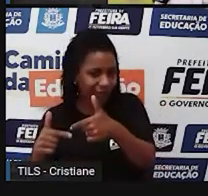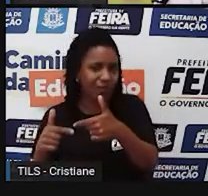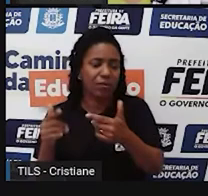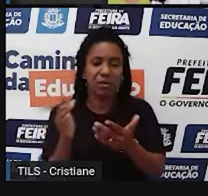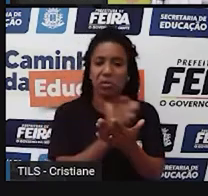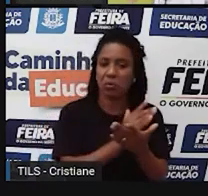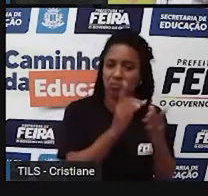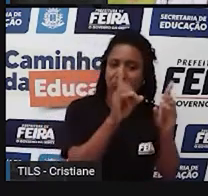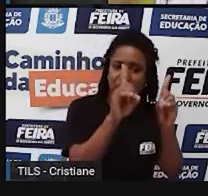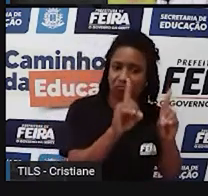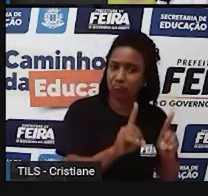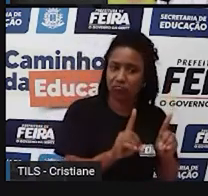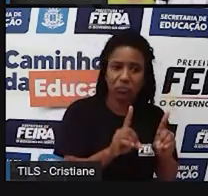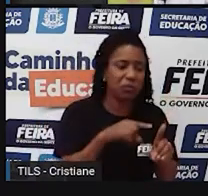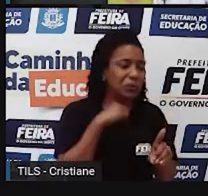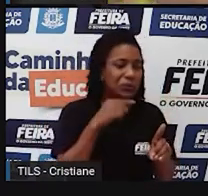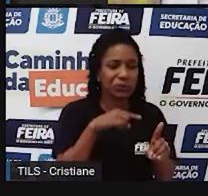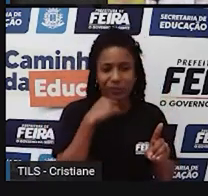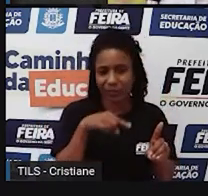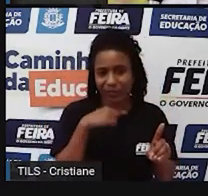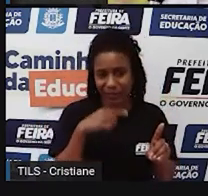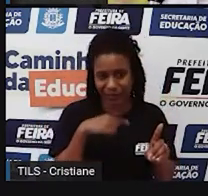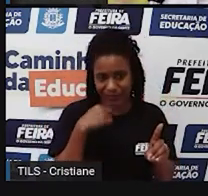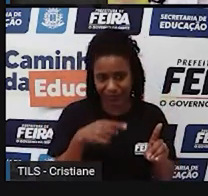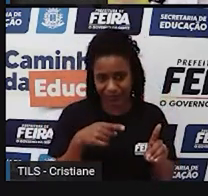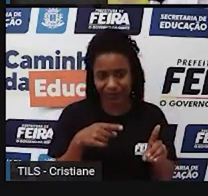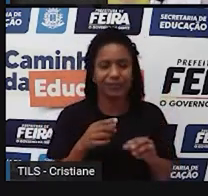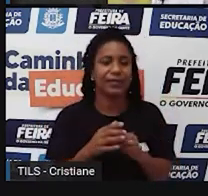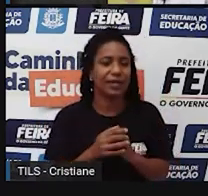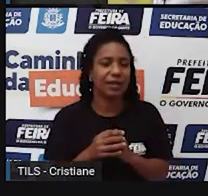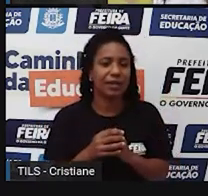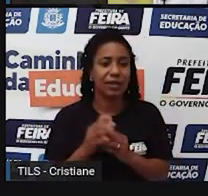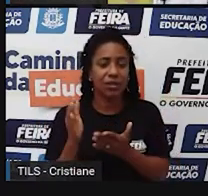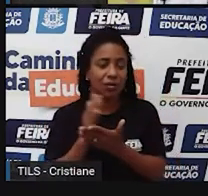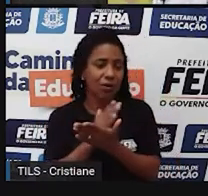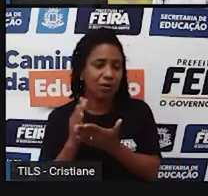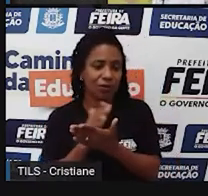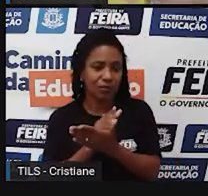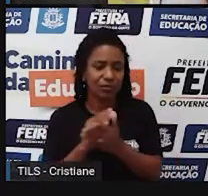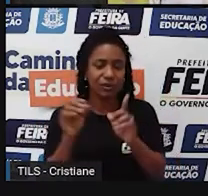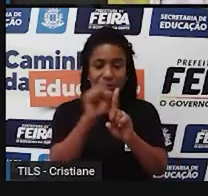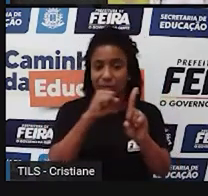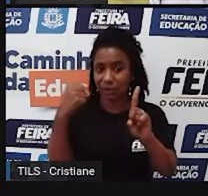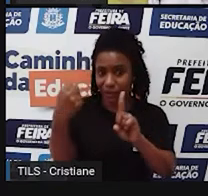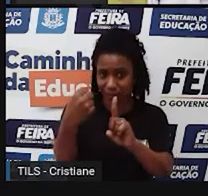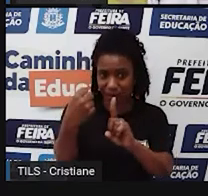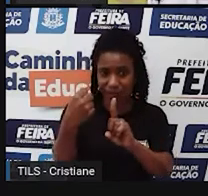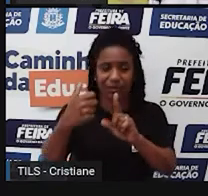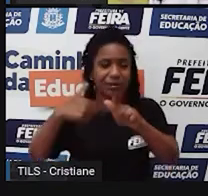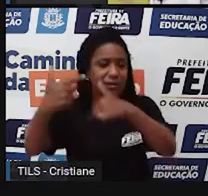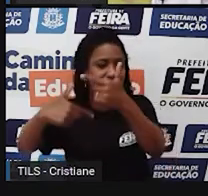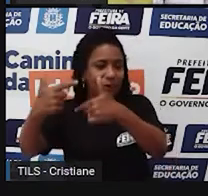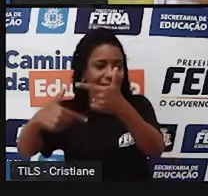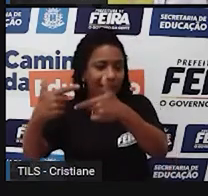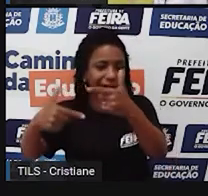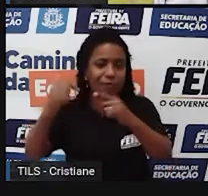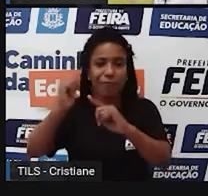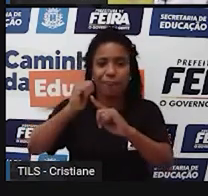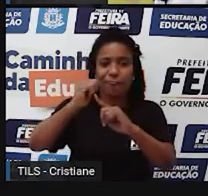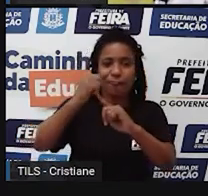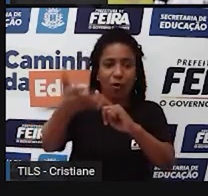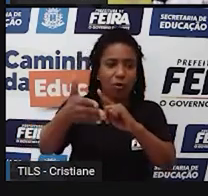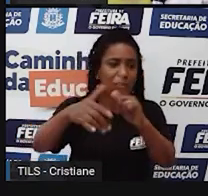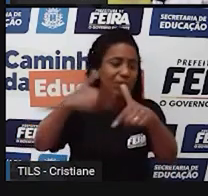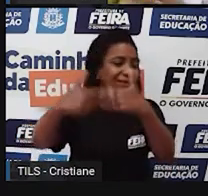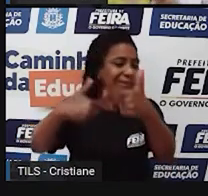sociedade não aproveita ele, né? Para fazer o trabalho. Então, essas pessoas que estão fora do mercado de trabalho, que não